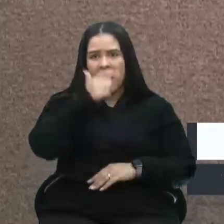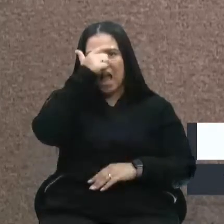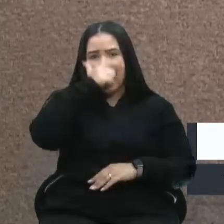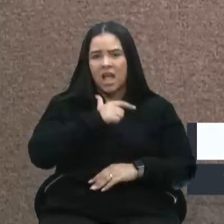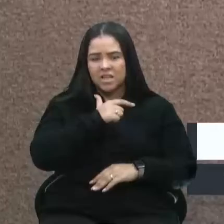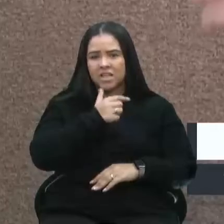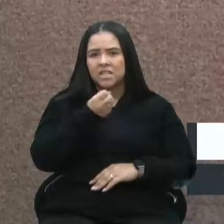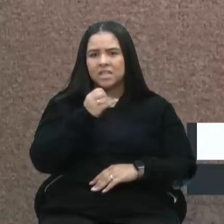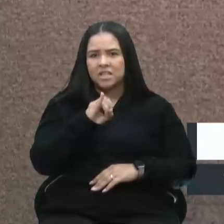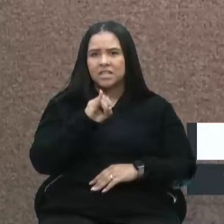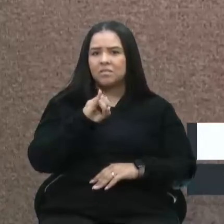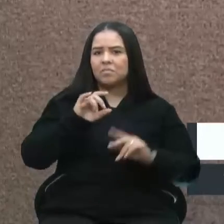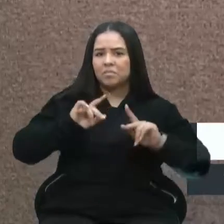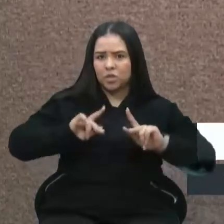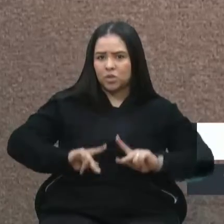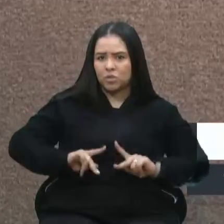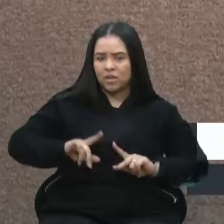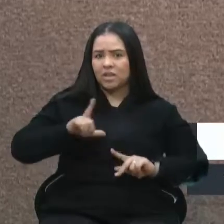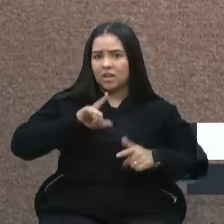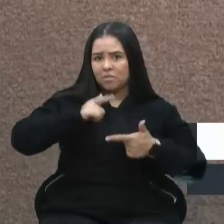problemas mentais sejam tratadas.